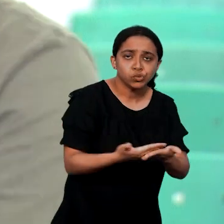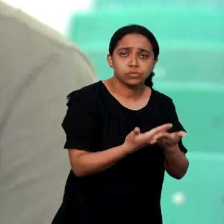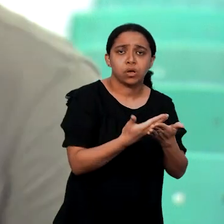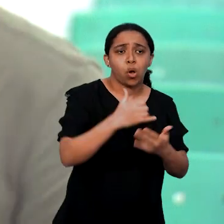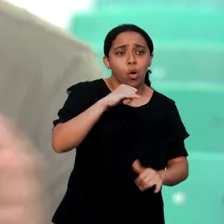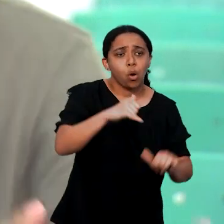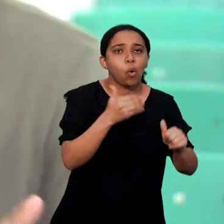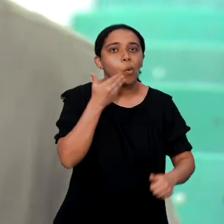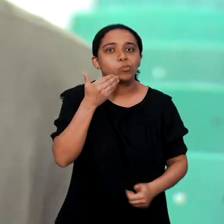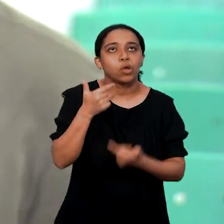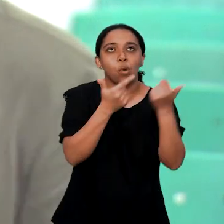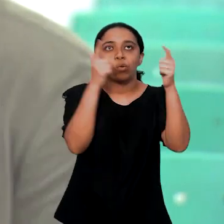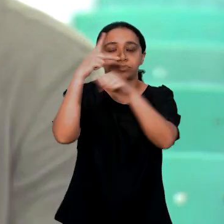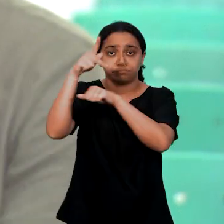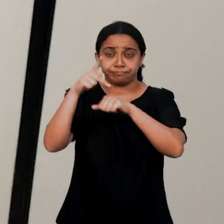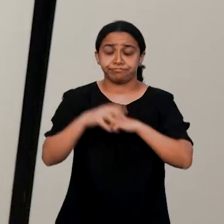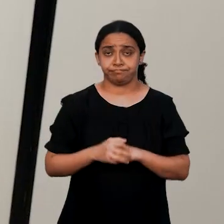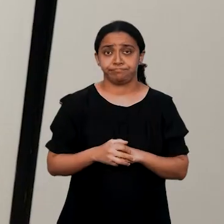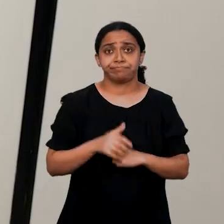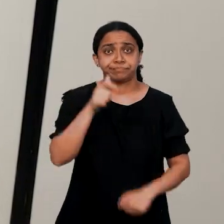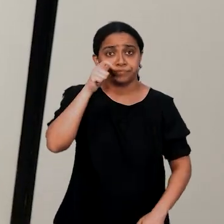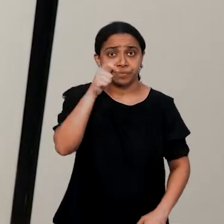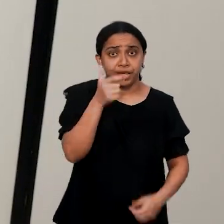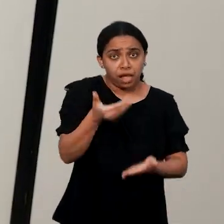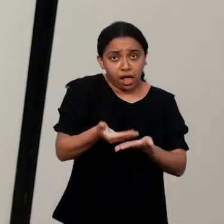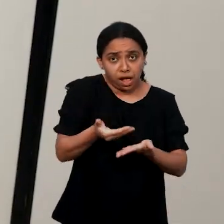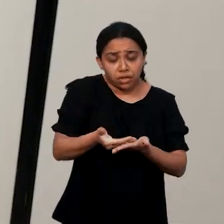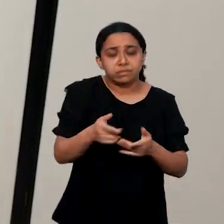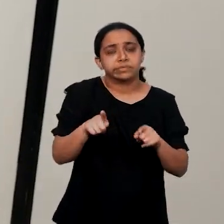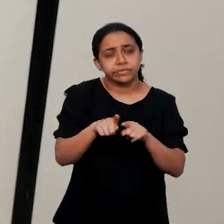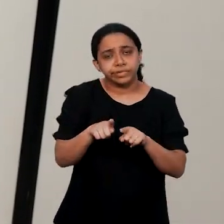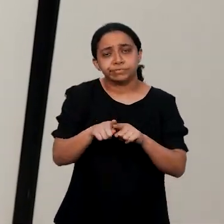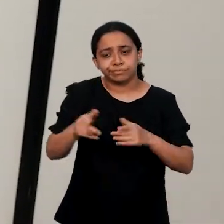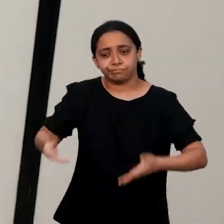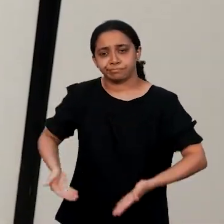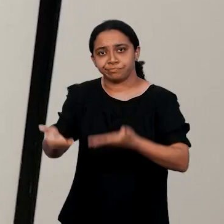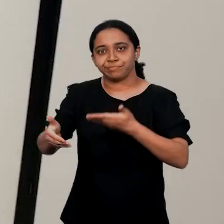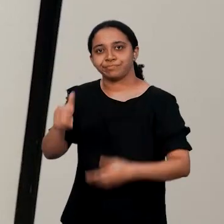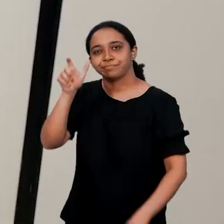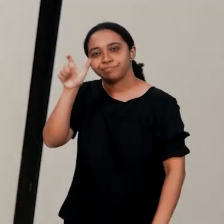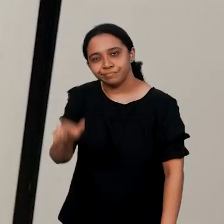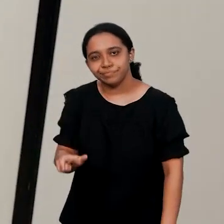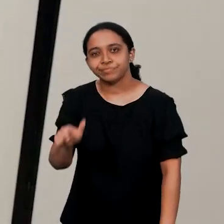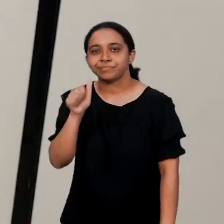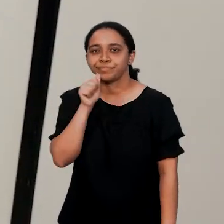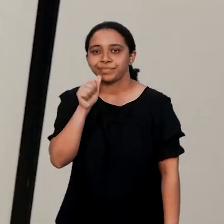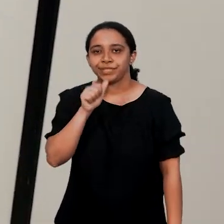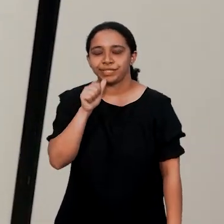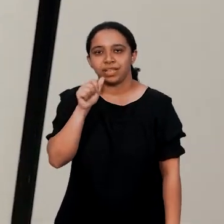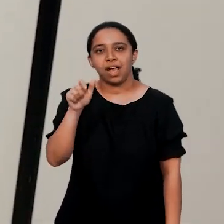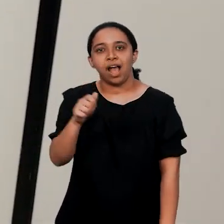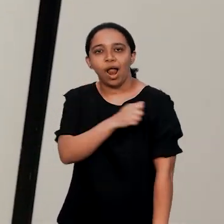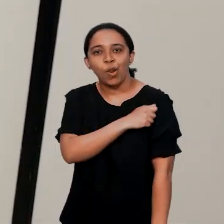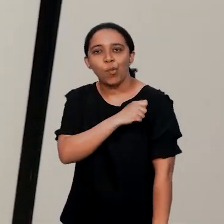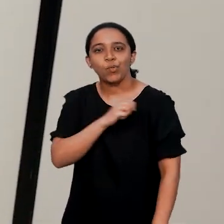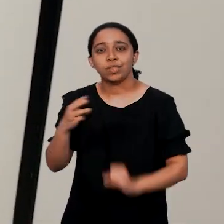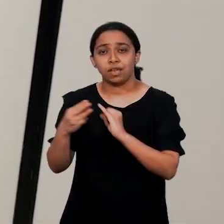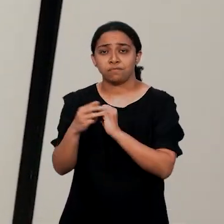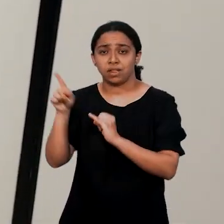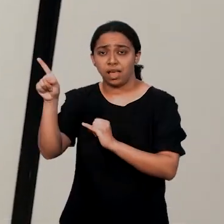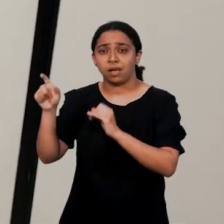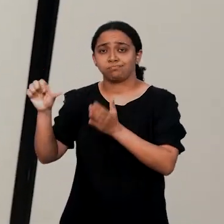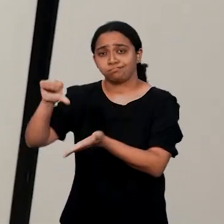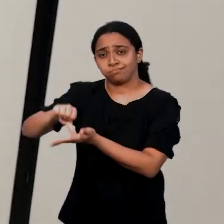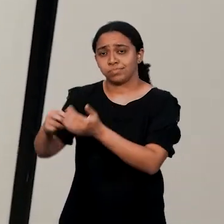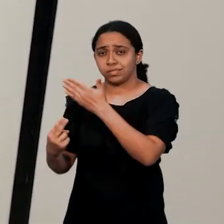usando oportunidades internacionais. O interesse pelos estudos também impulsionou a trajetória da aluna do IFMA,